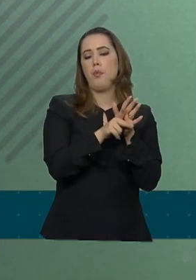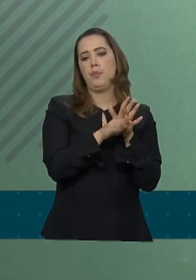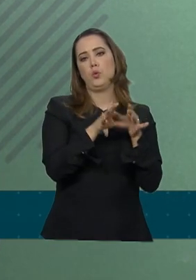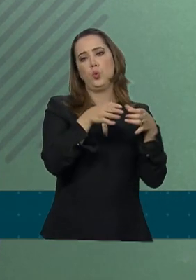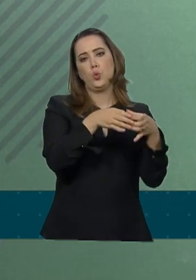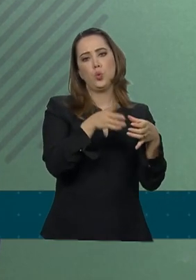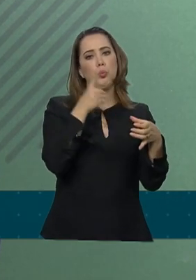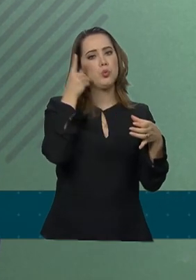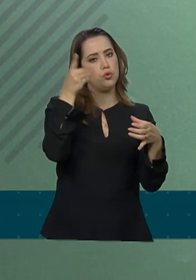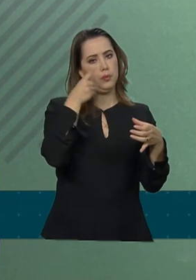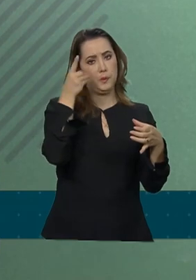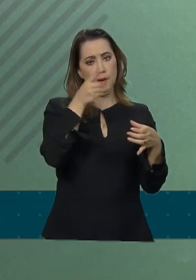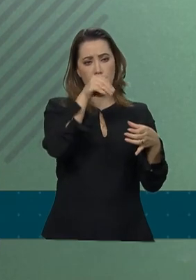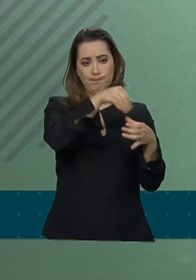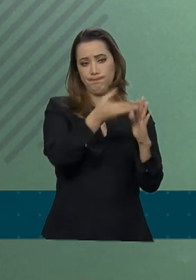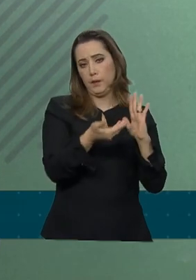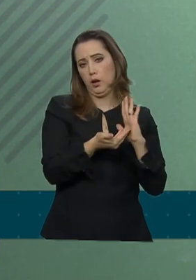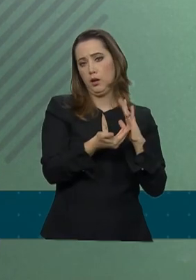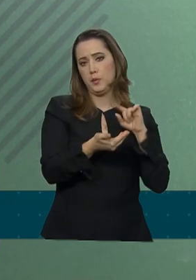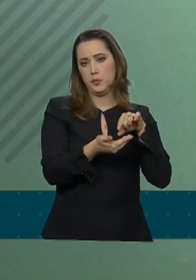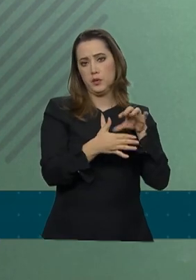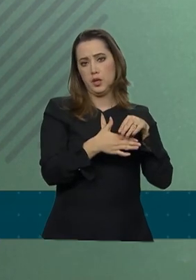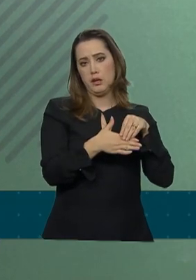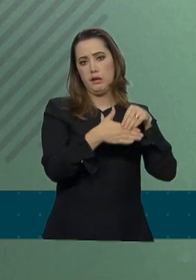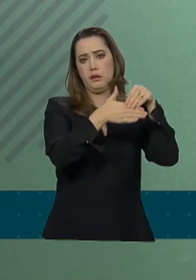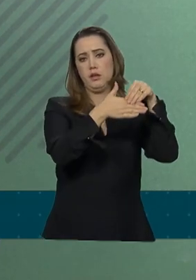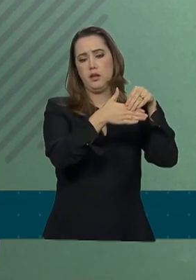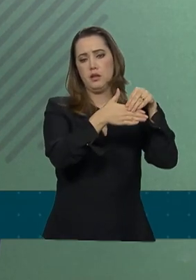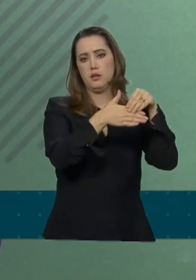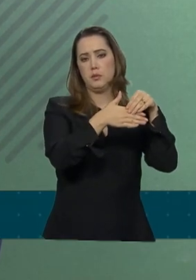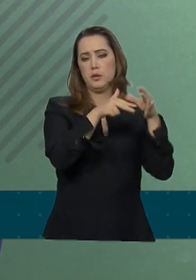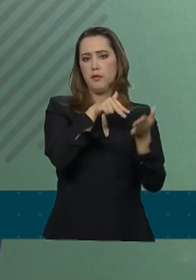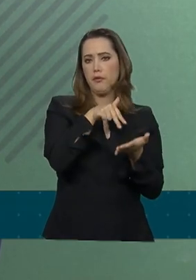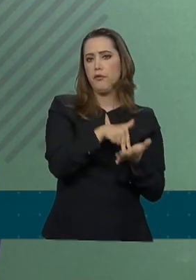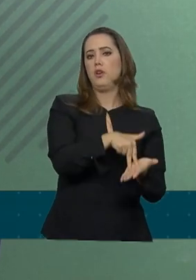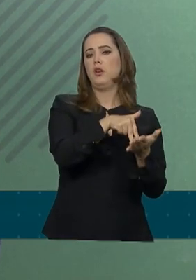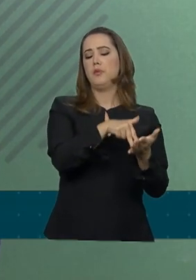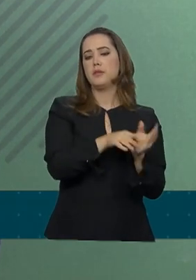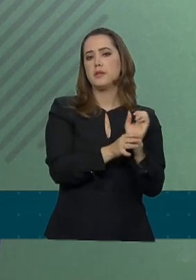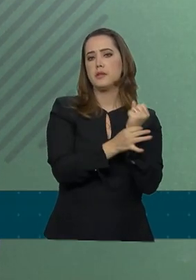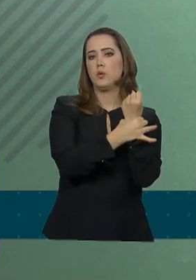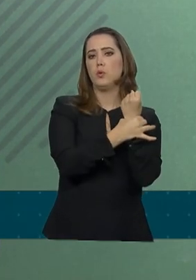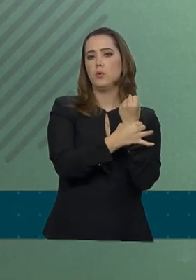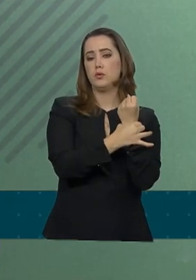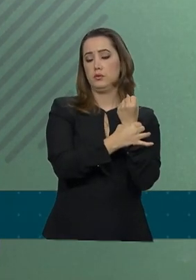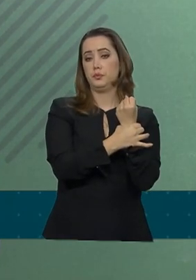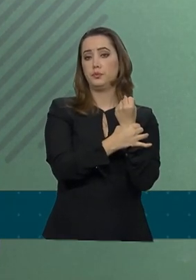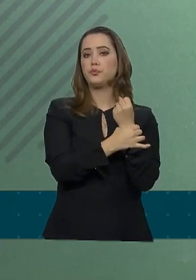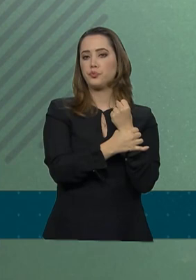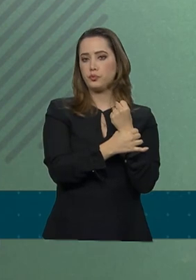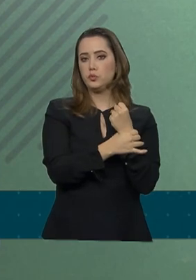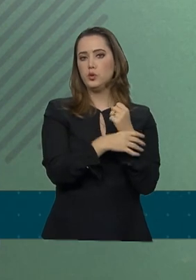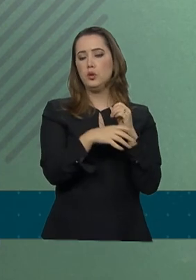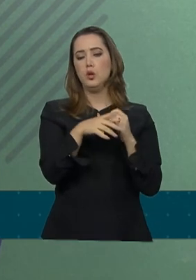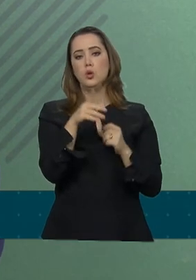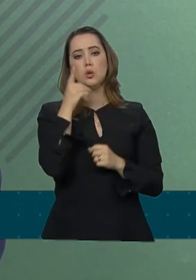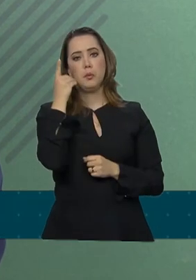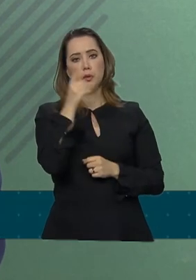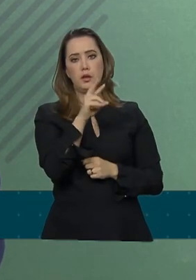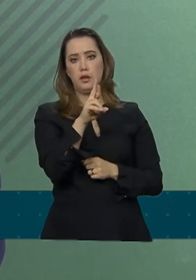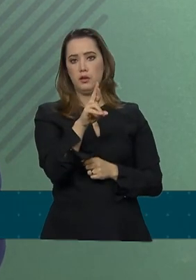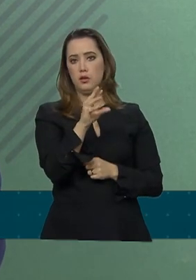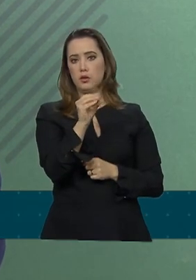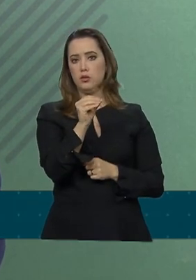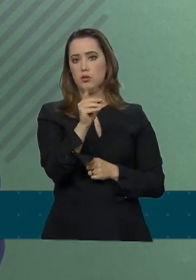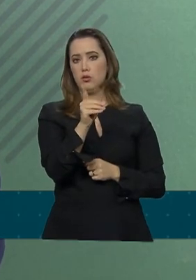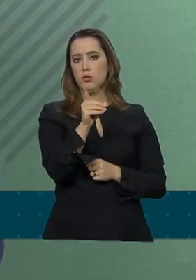deputados, conduzidas pela firme e segura liderança do deputado Rodrigo Maia, quando dá